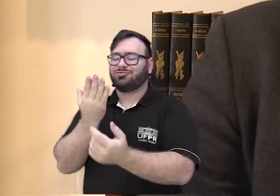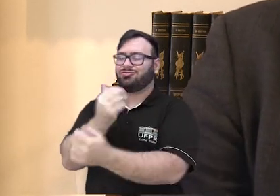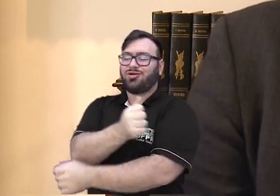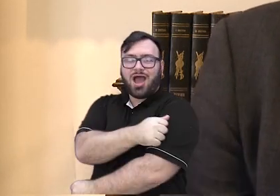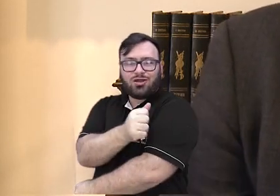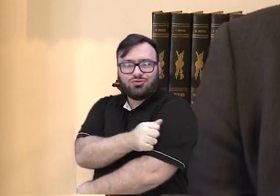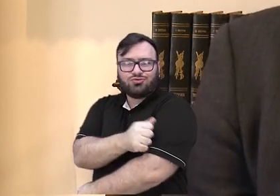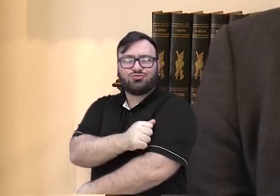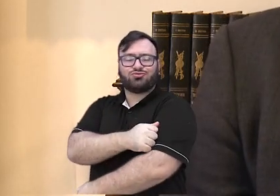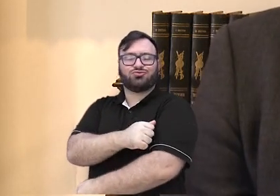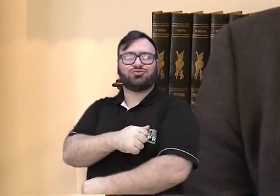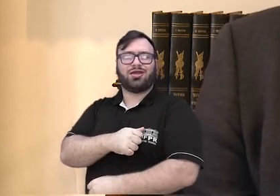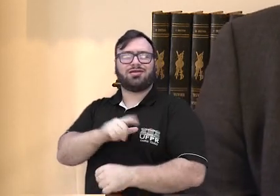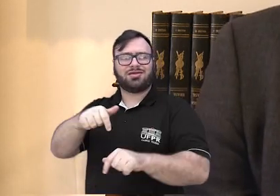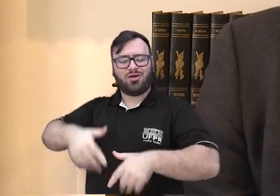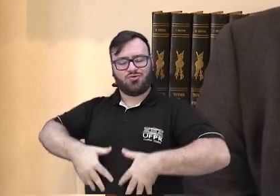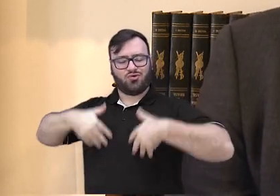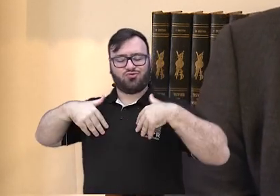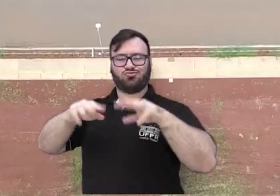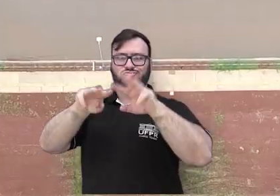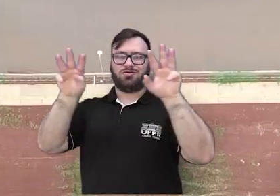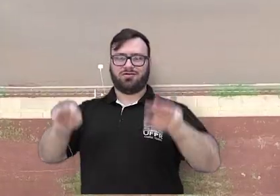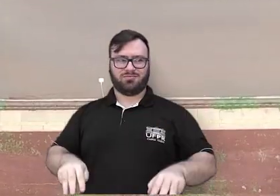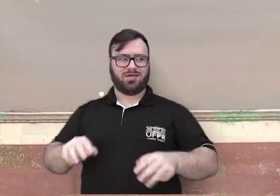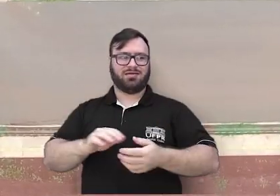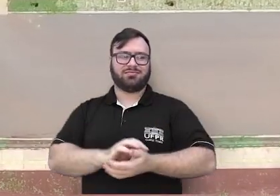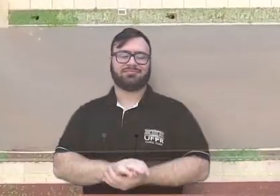dessa comunidade que é um grande orgulho para o UFPR.